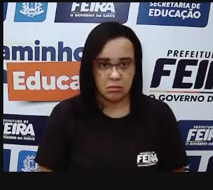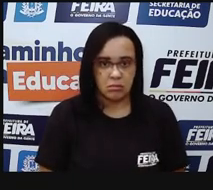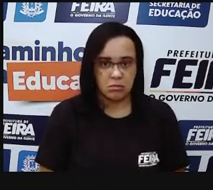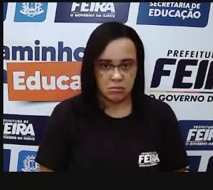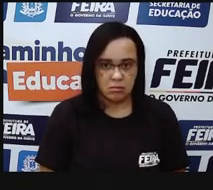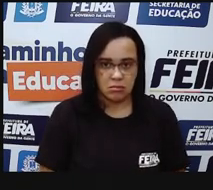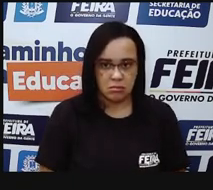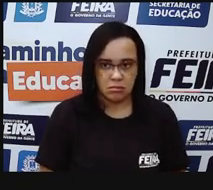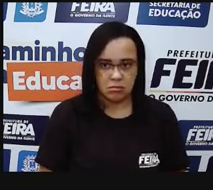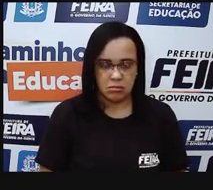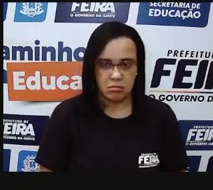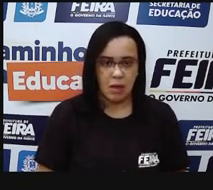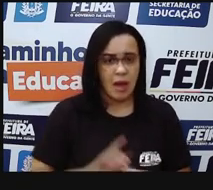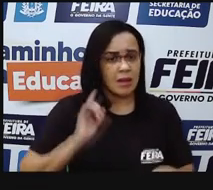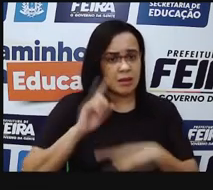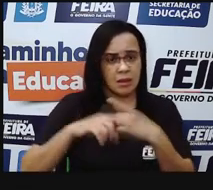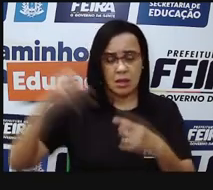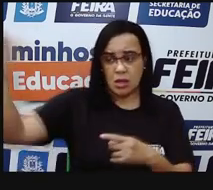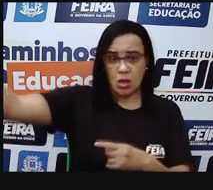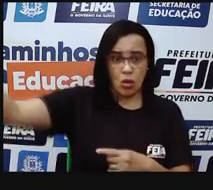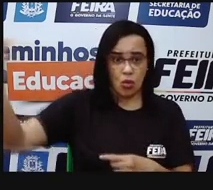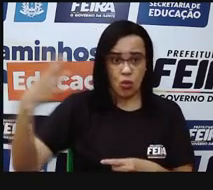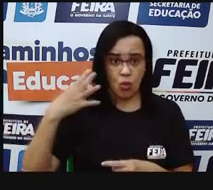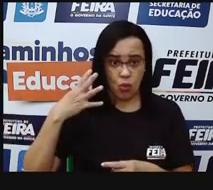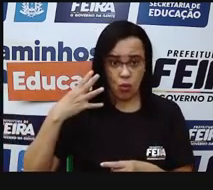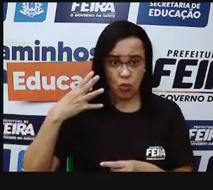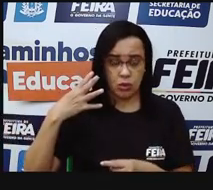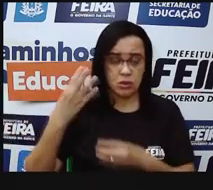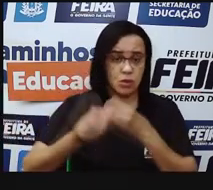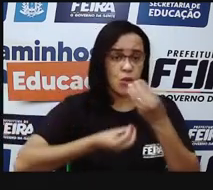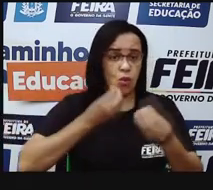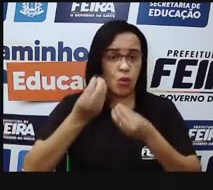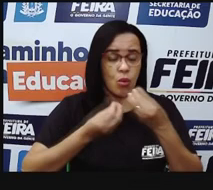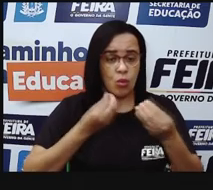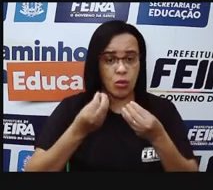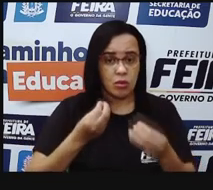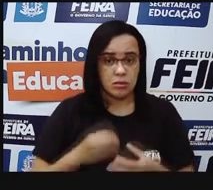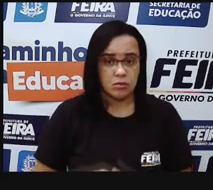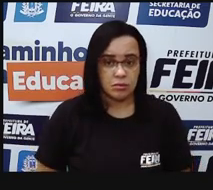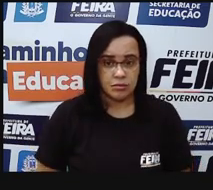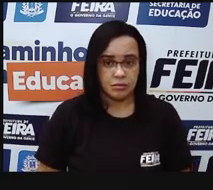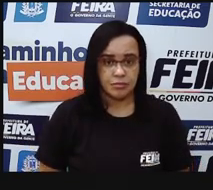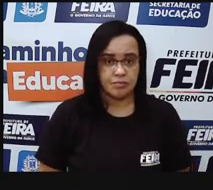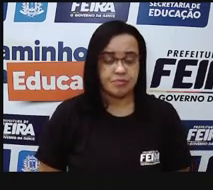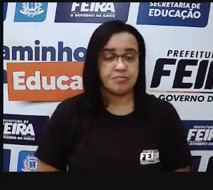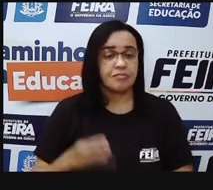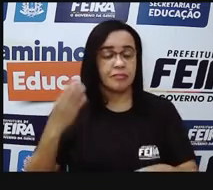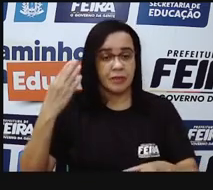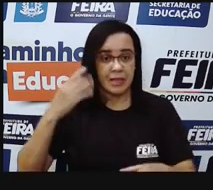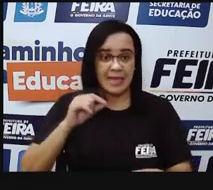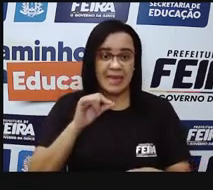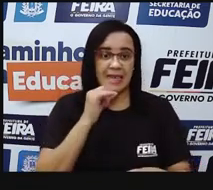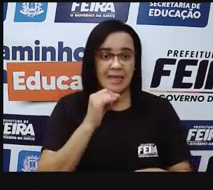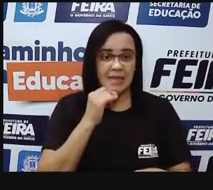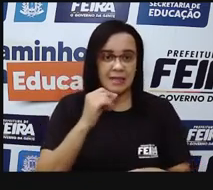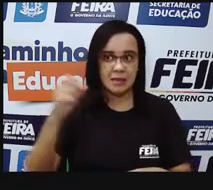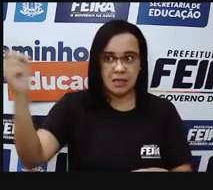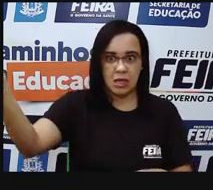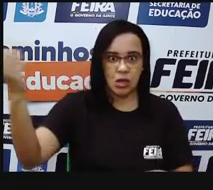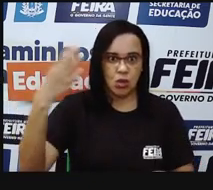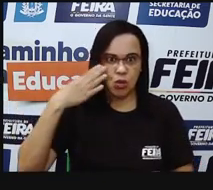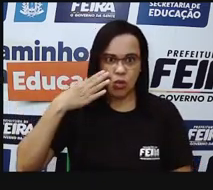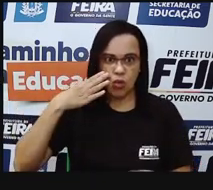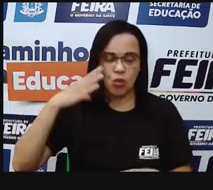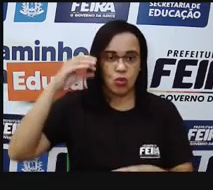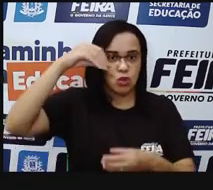tem depois que essa luz passa pela pupila? O que ela vai encontrar? Ela vai encontrar o cristalino, que é essa estrutura aqui